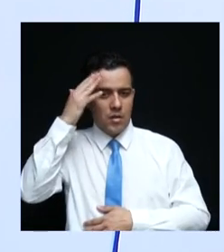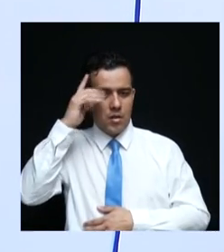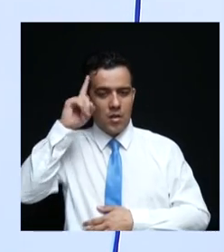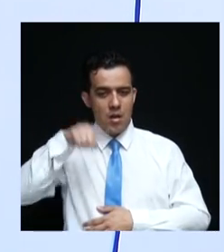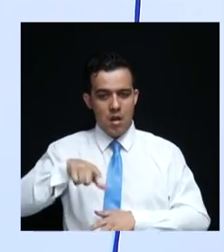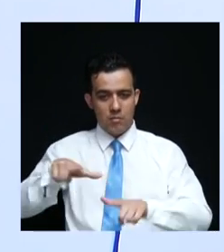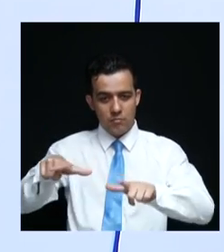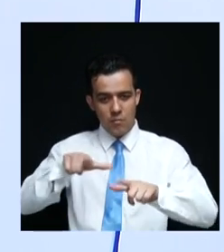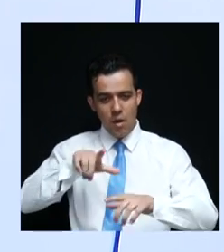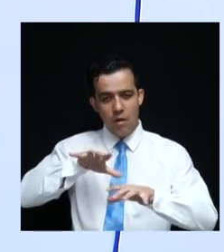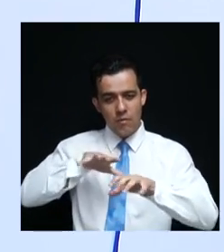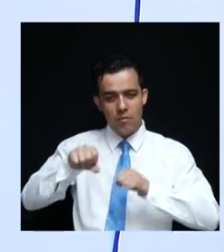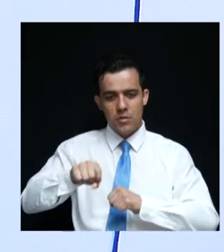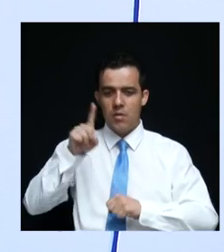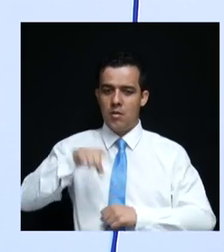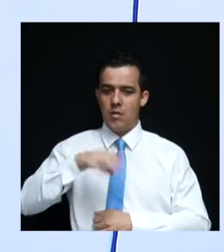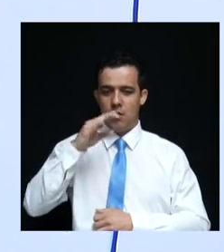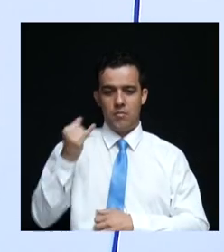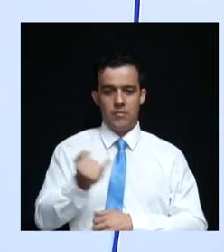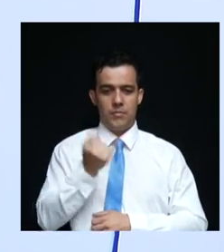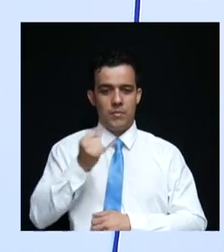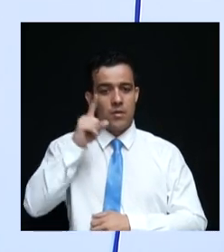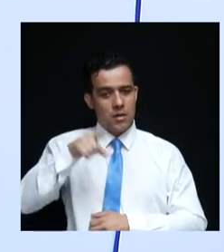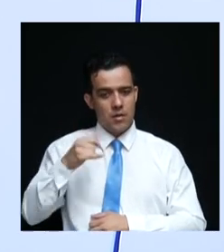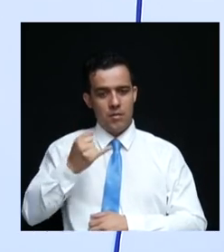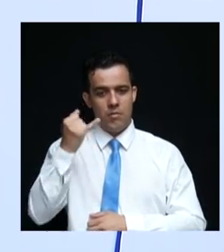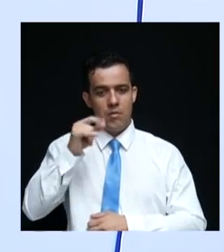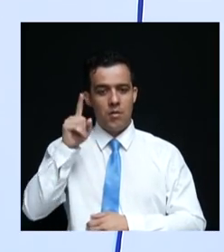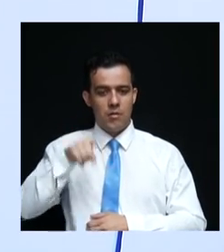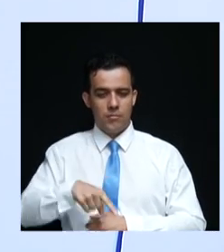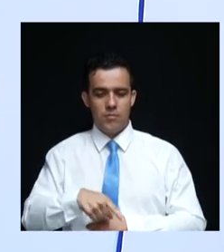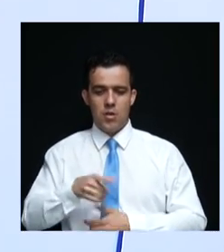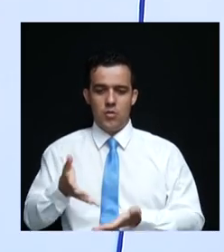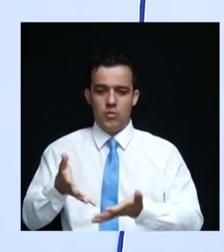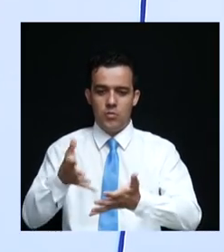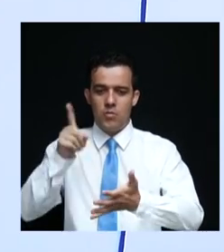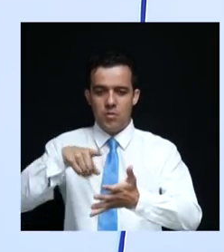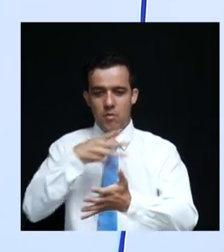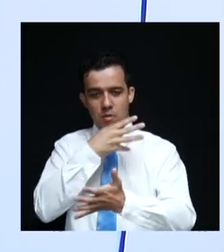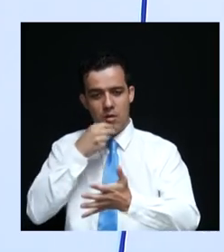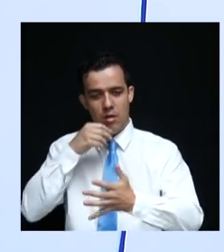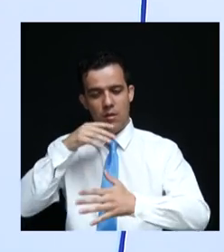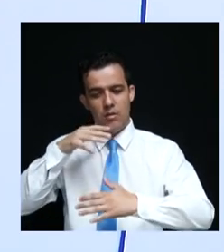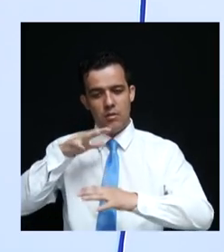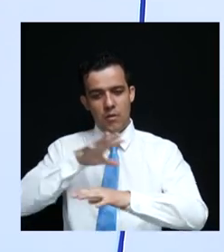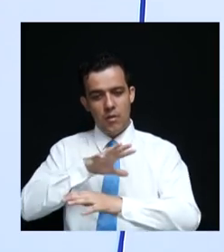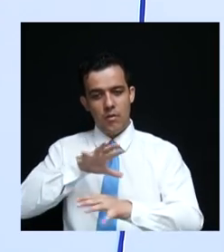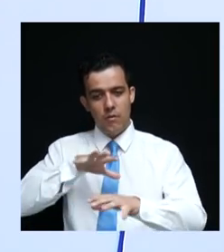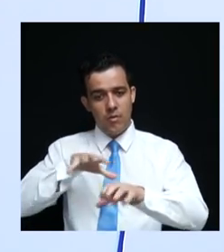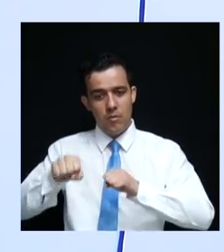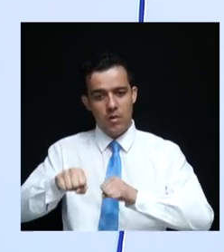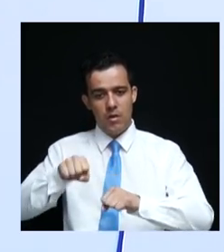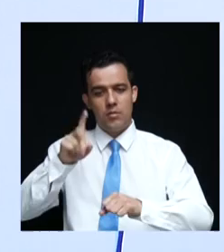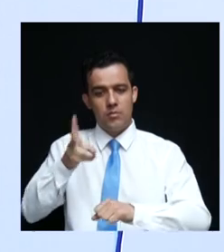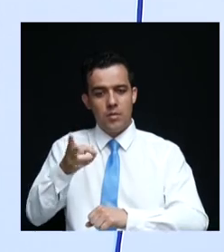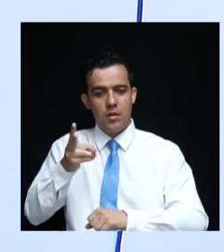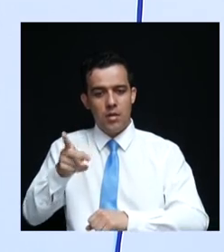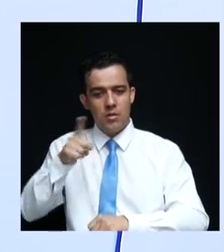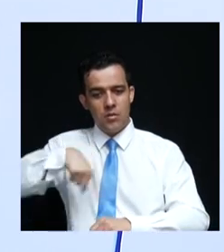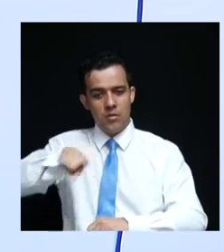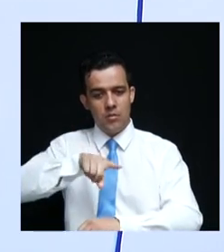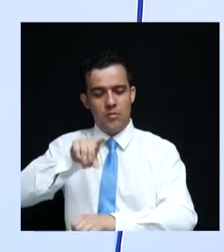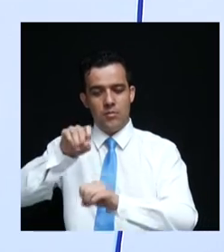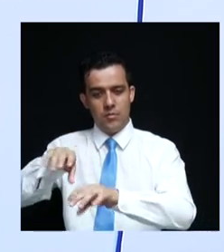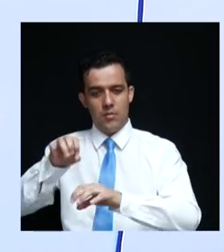da titularidade é fundamental. É importante esse estímulo à qualificação permanente dos nossos profissionais da educação. Vamos